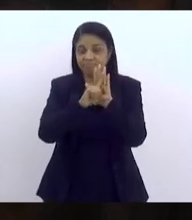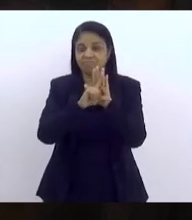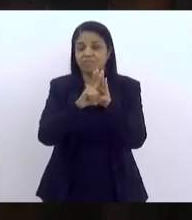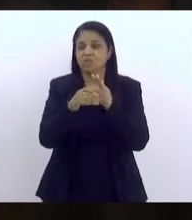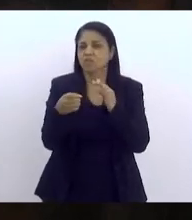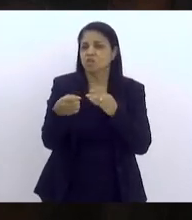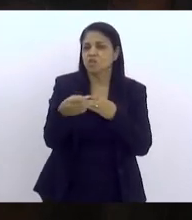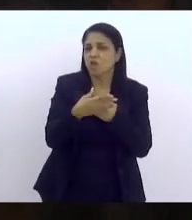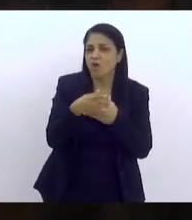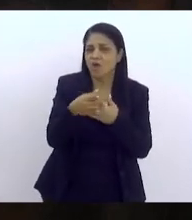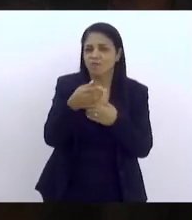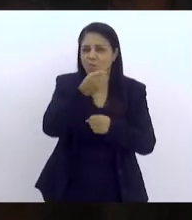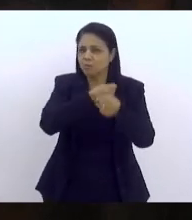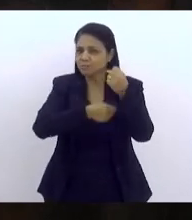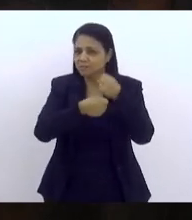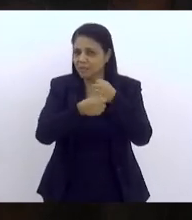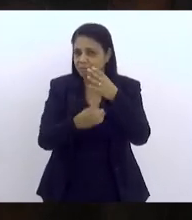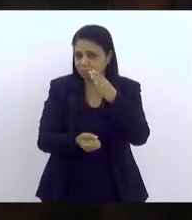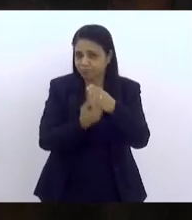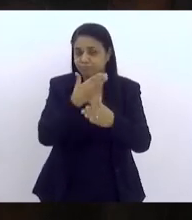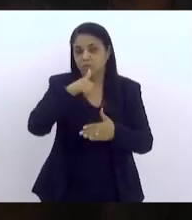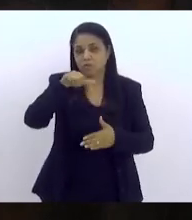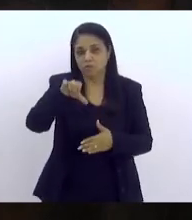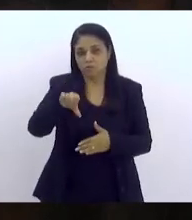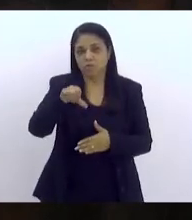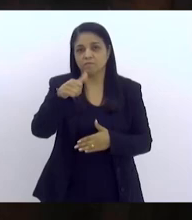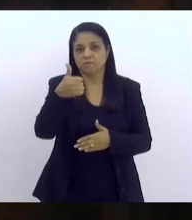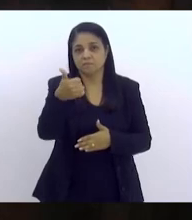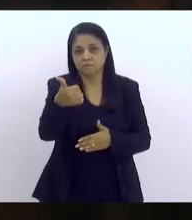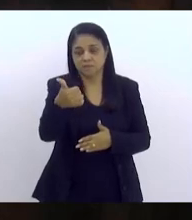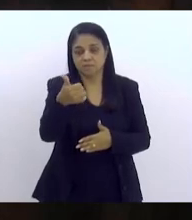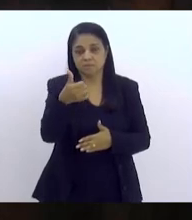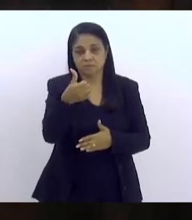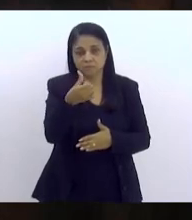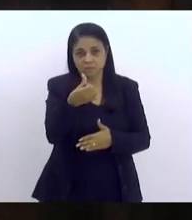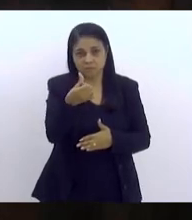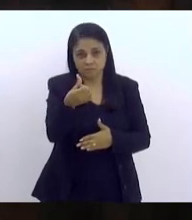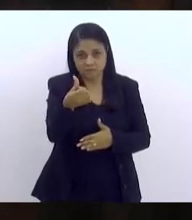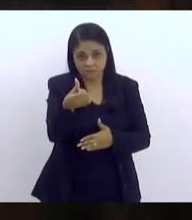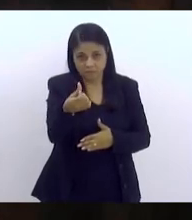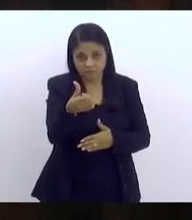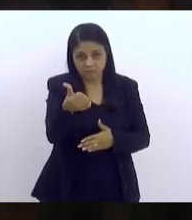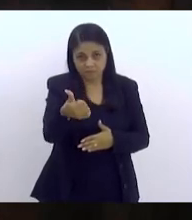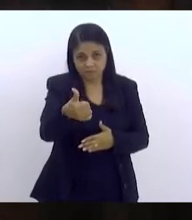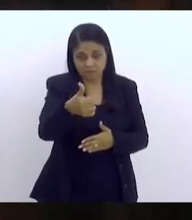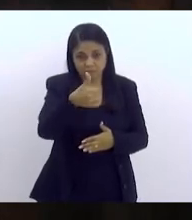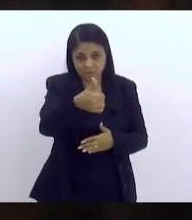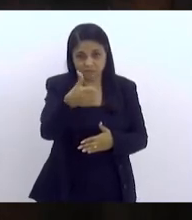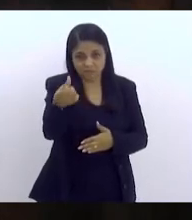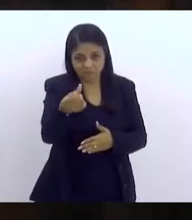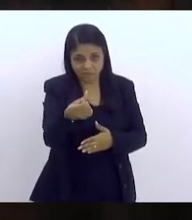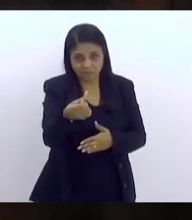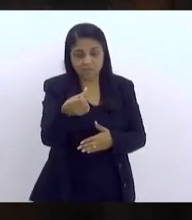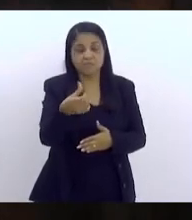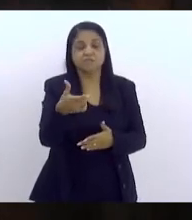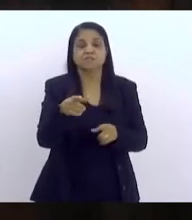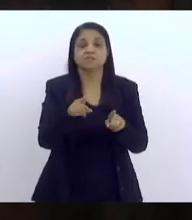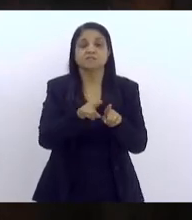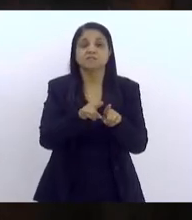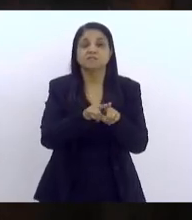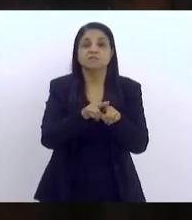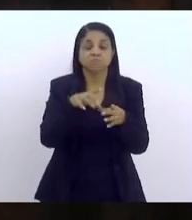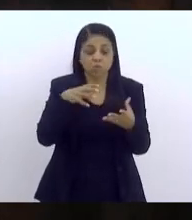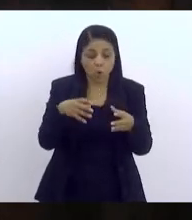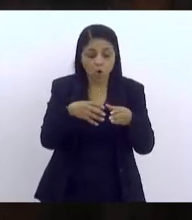passado, a lei 916, que também prevê a implementação de